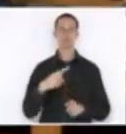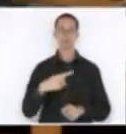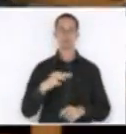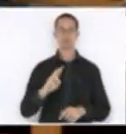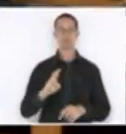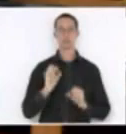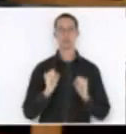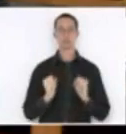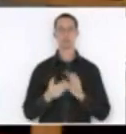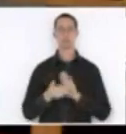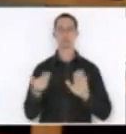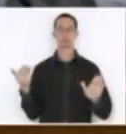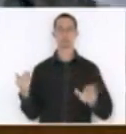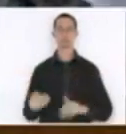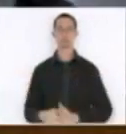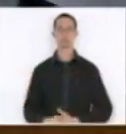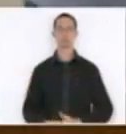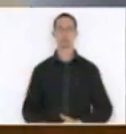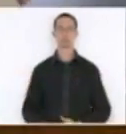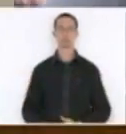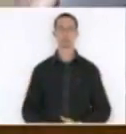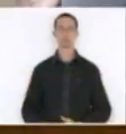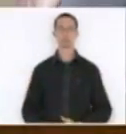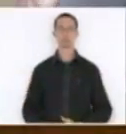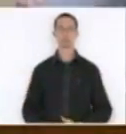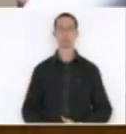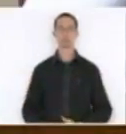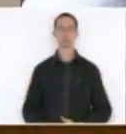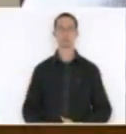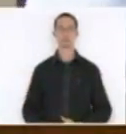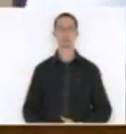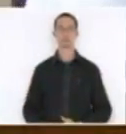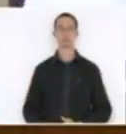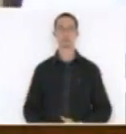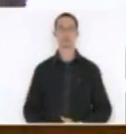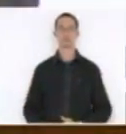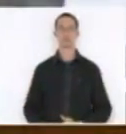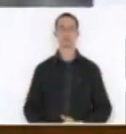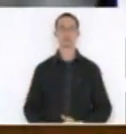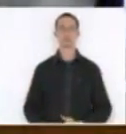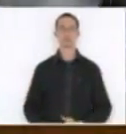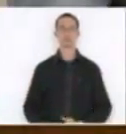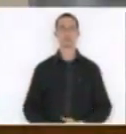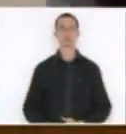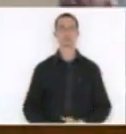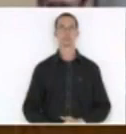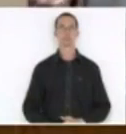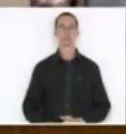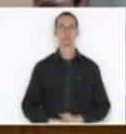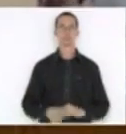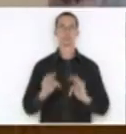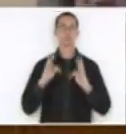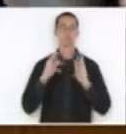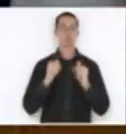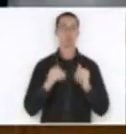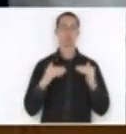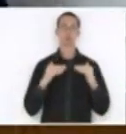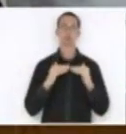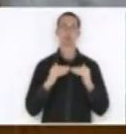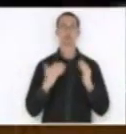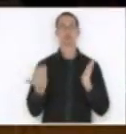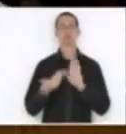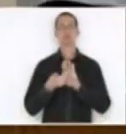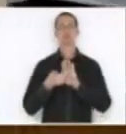retirado do projeto. Também concorda, deputado Nilson Berlanda. Havendo concordância, está retirado de